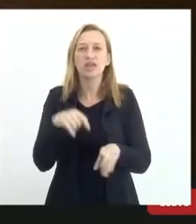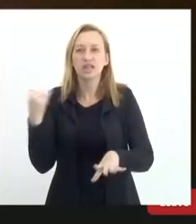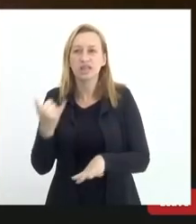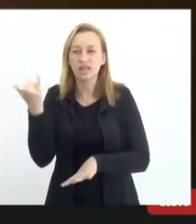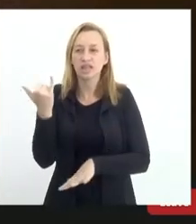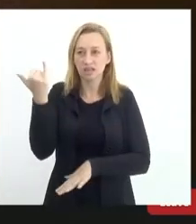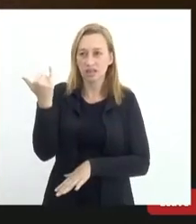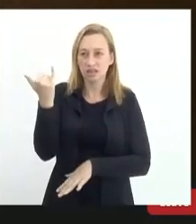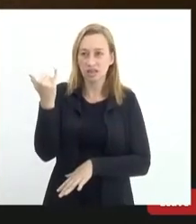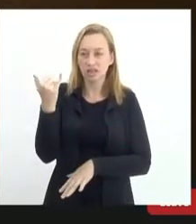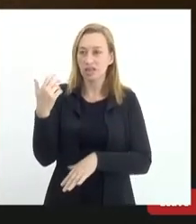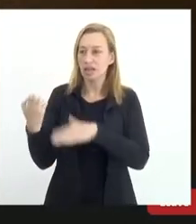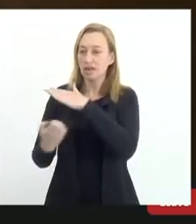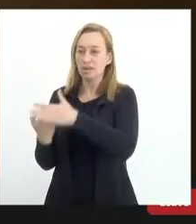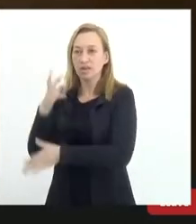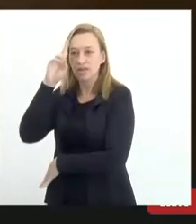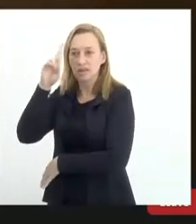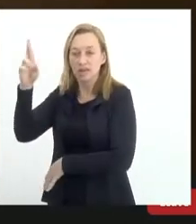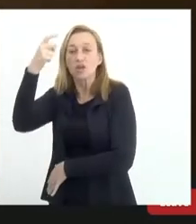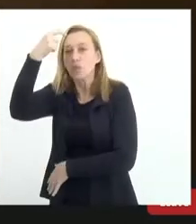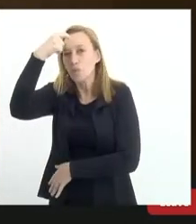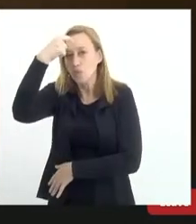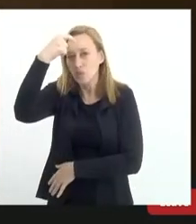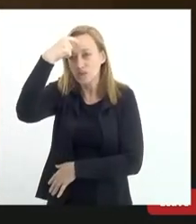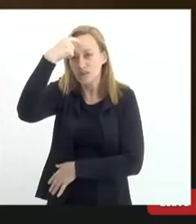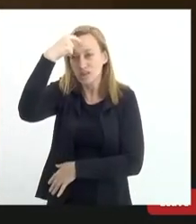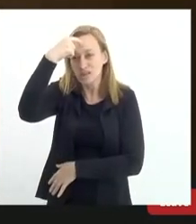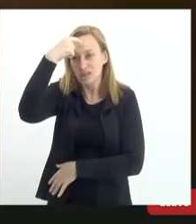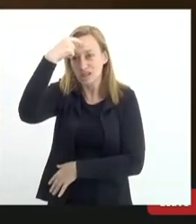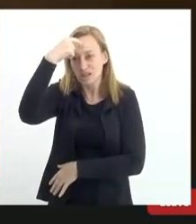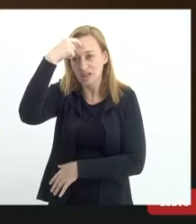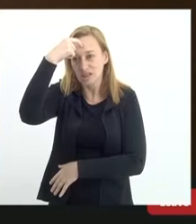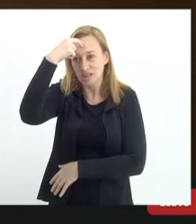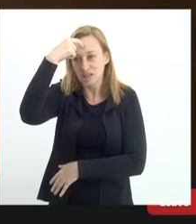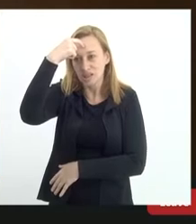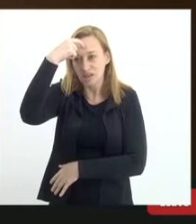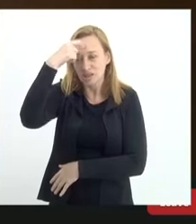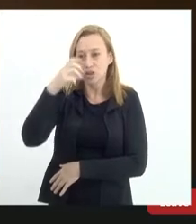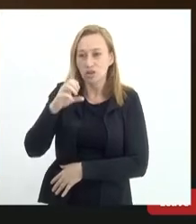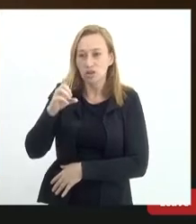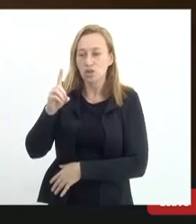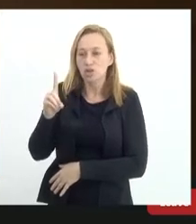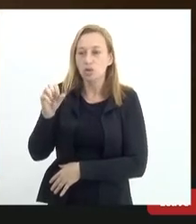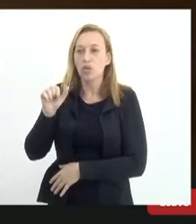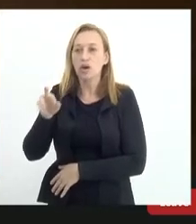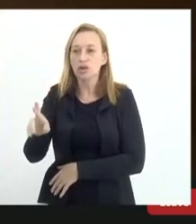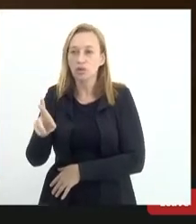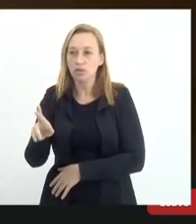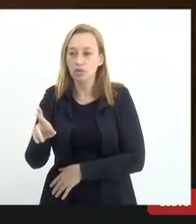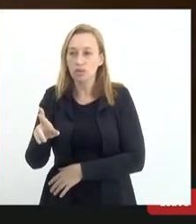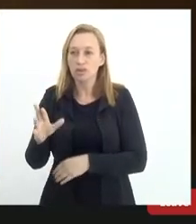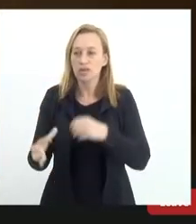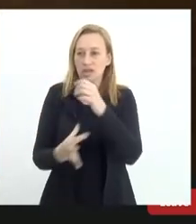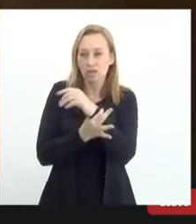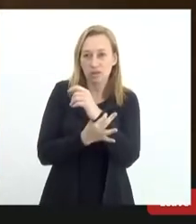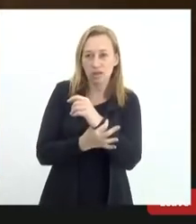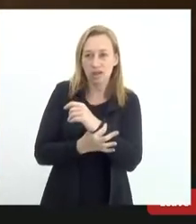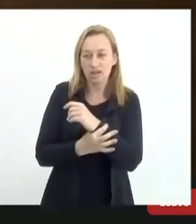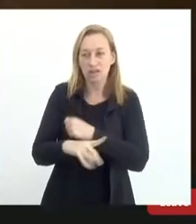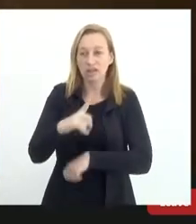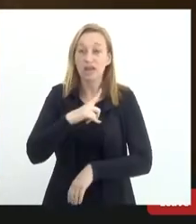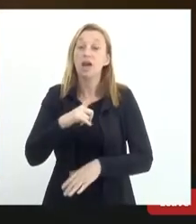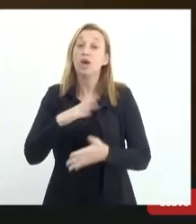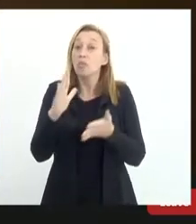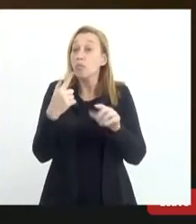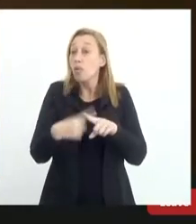empresário conscientizado, doador assegurado. Por quê? Porque às vezes o redor me liga